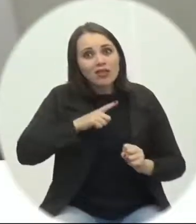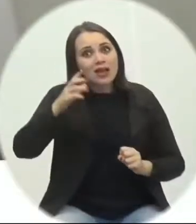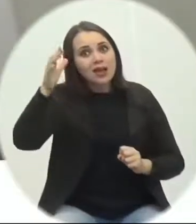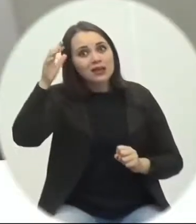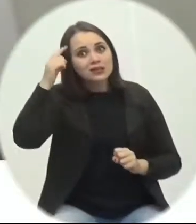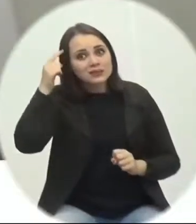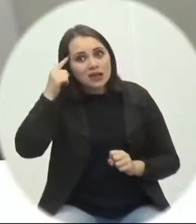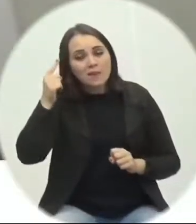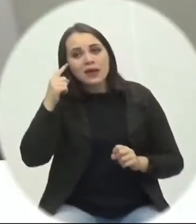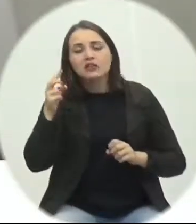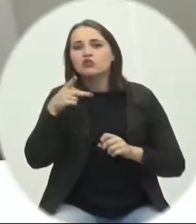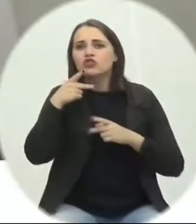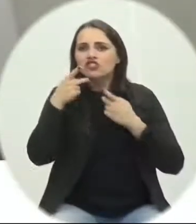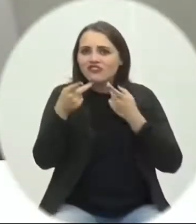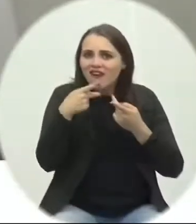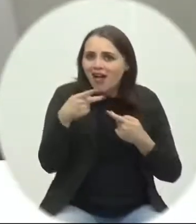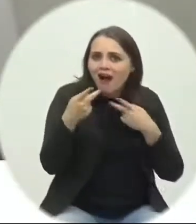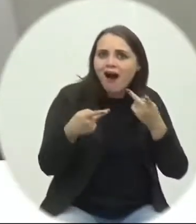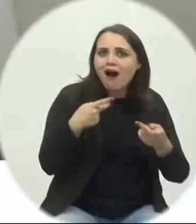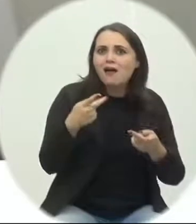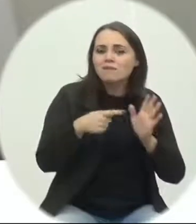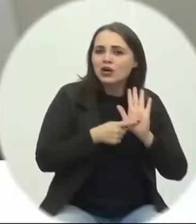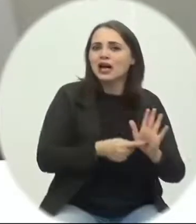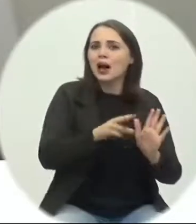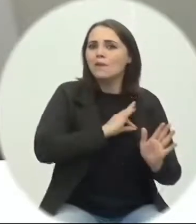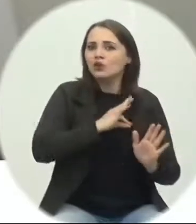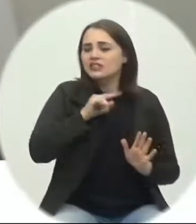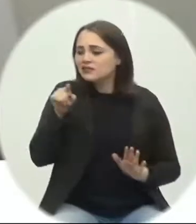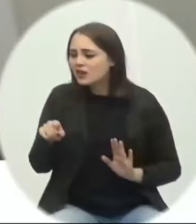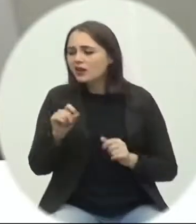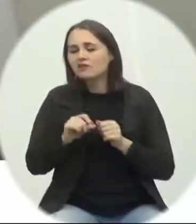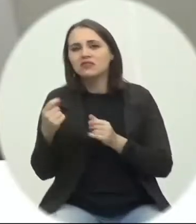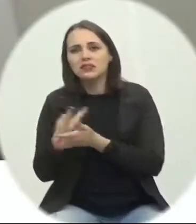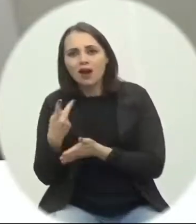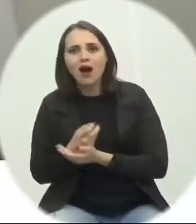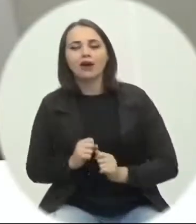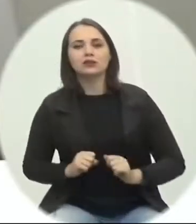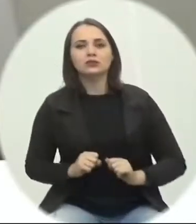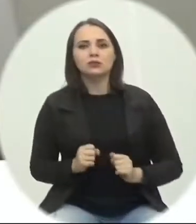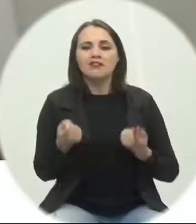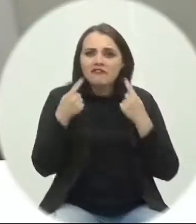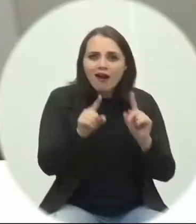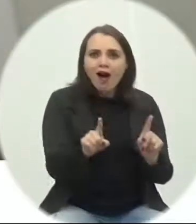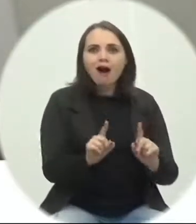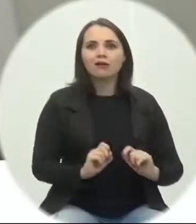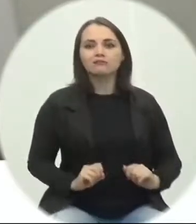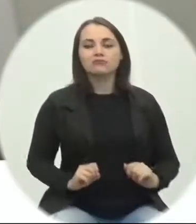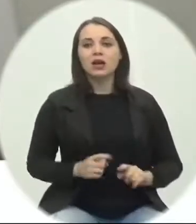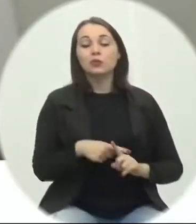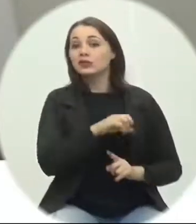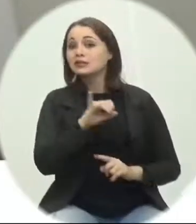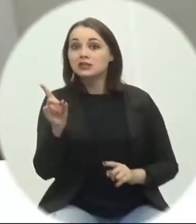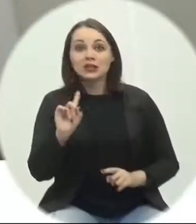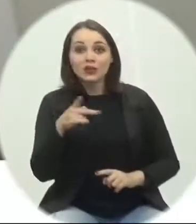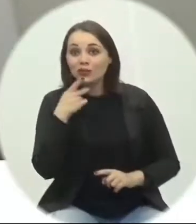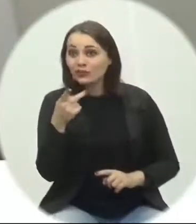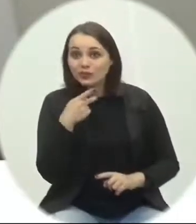não encobertar nada, mas denunciar mesmo. Até porque se não denunciar,